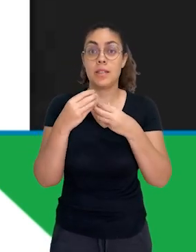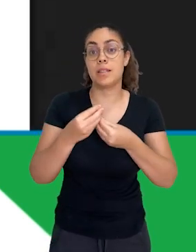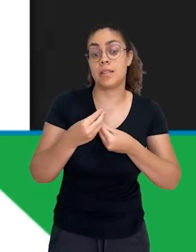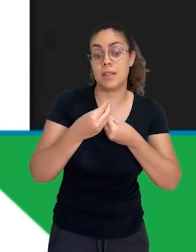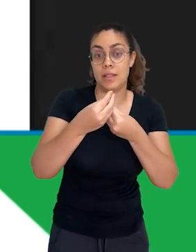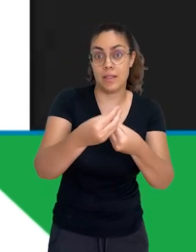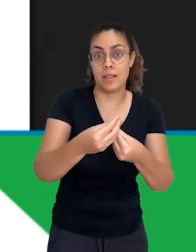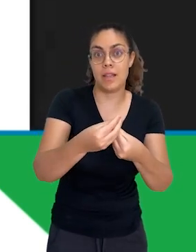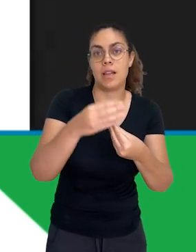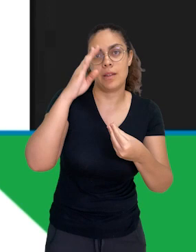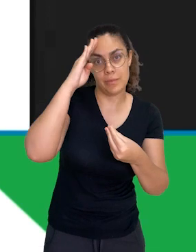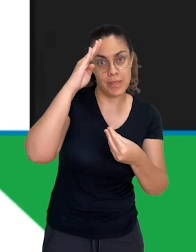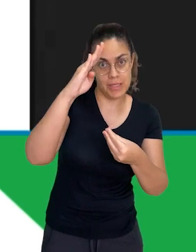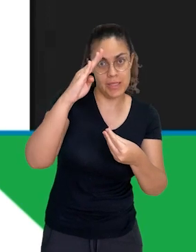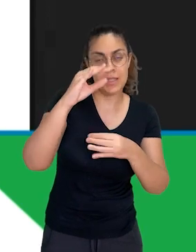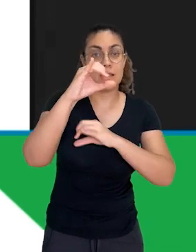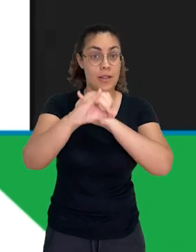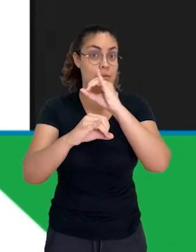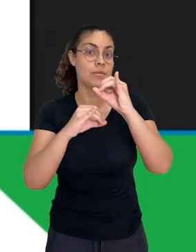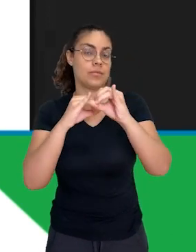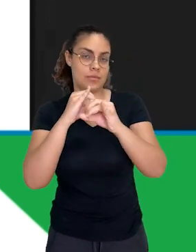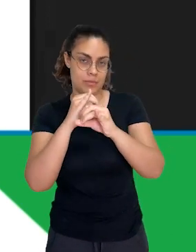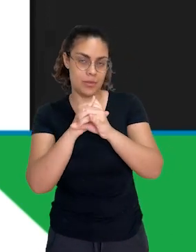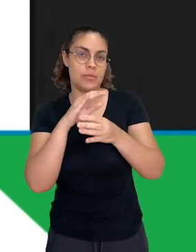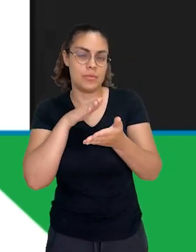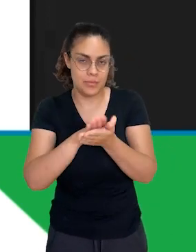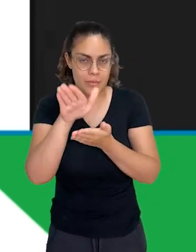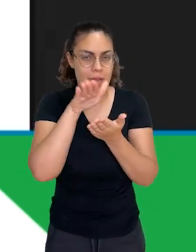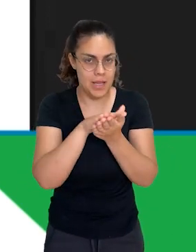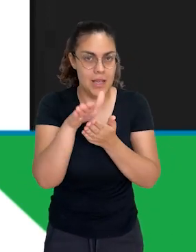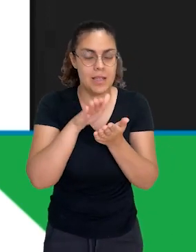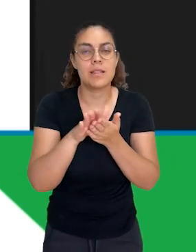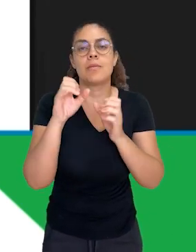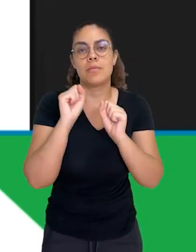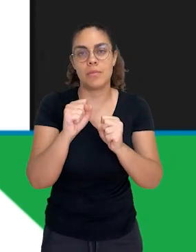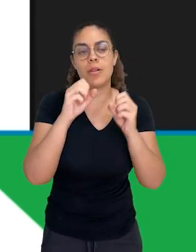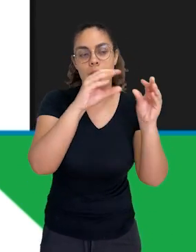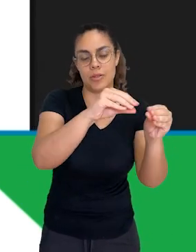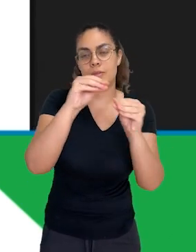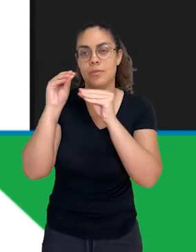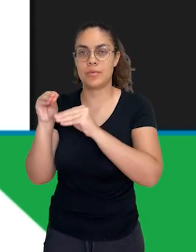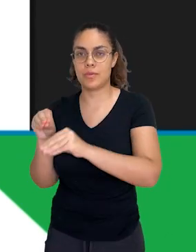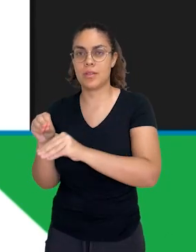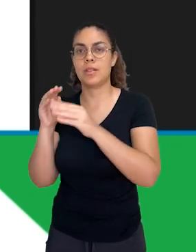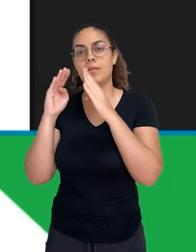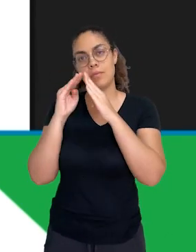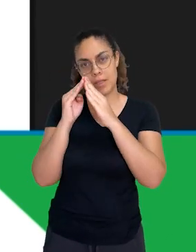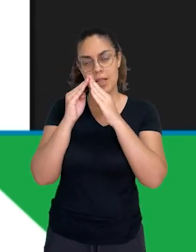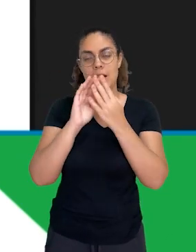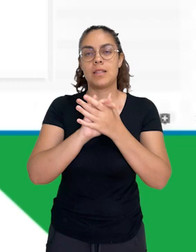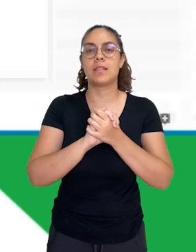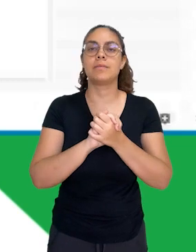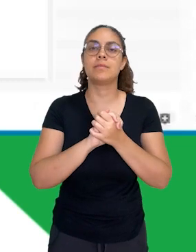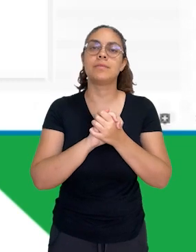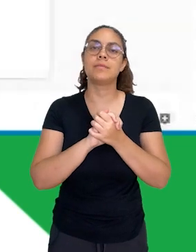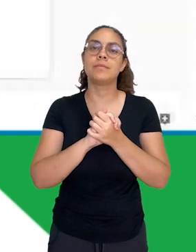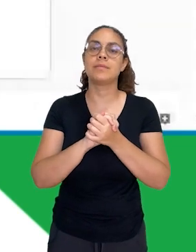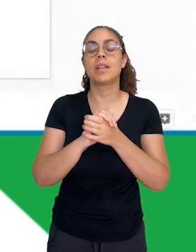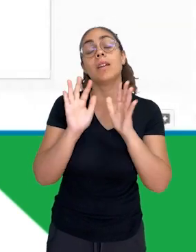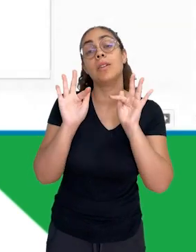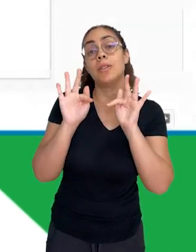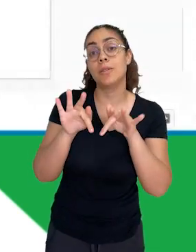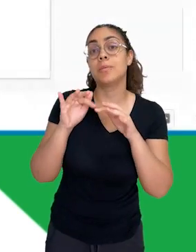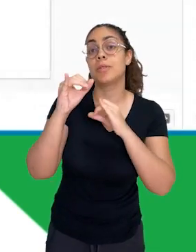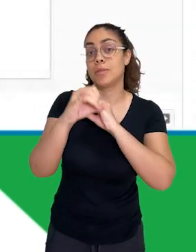presencial e de forma impressa para que o aluno possa levar esse prêmio para casa, tá? E por último, lá nos modelos